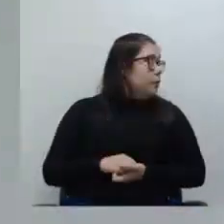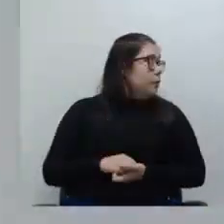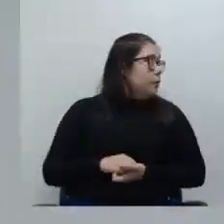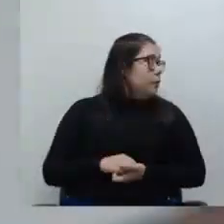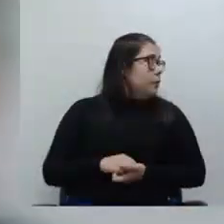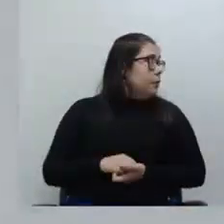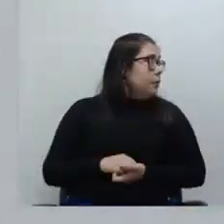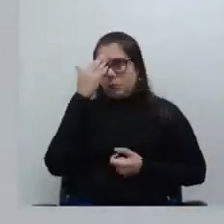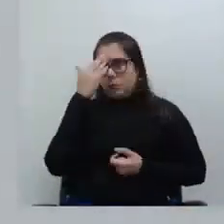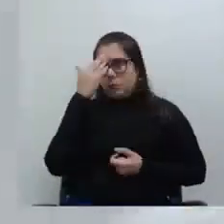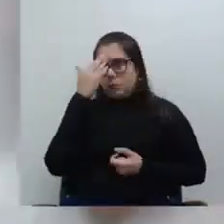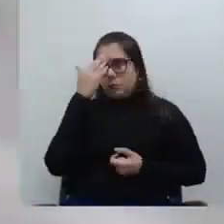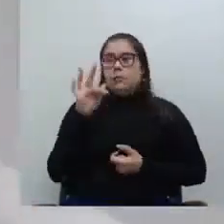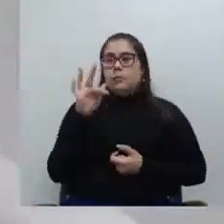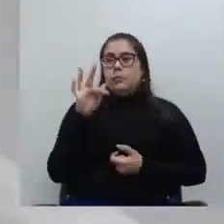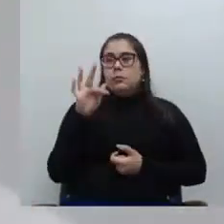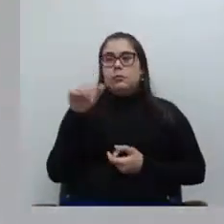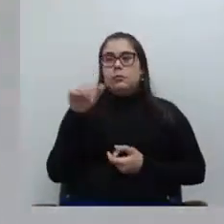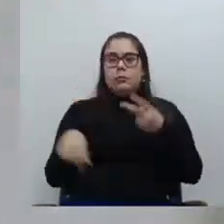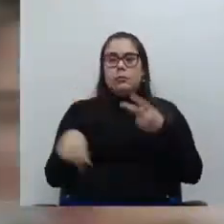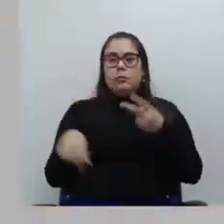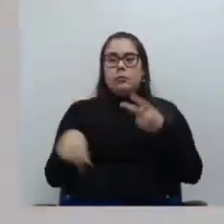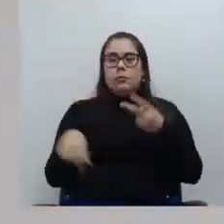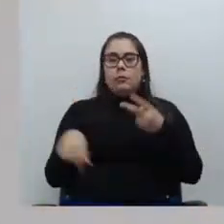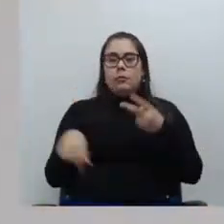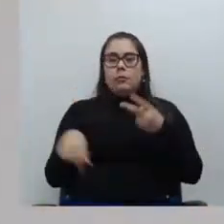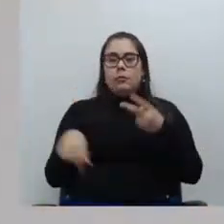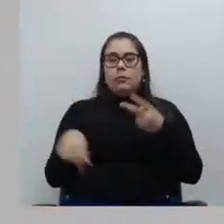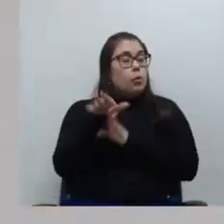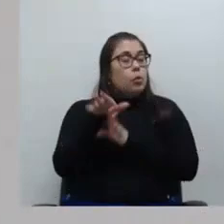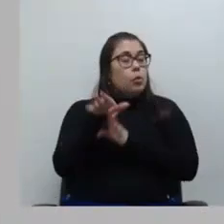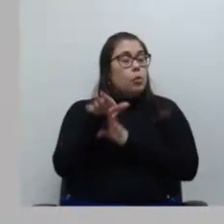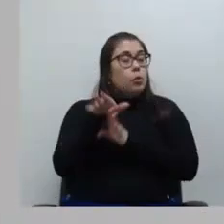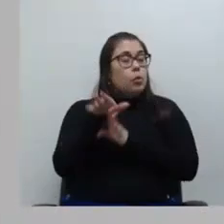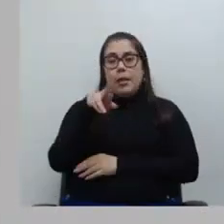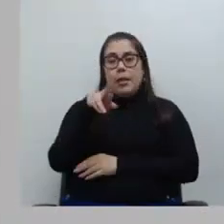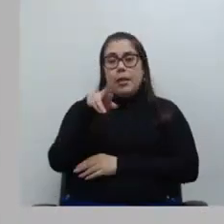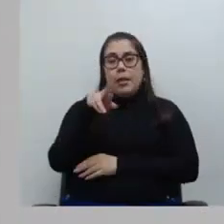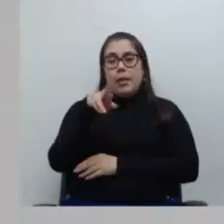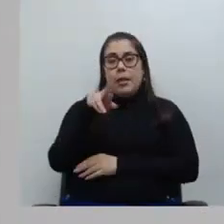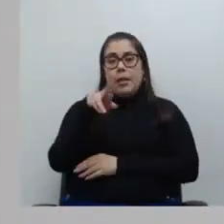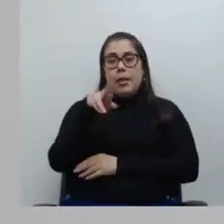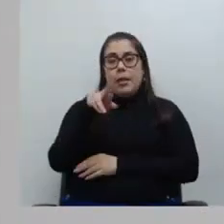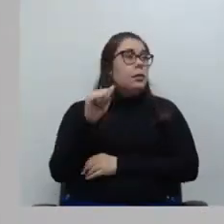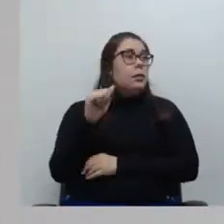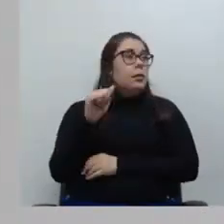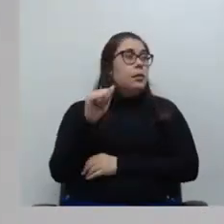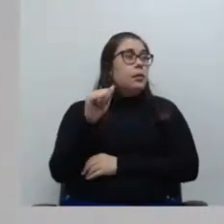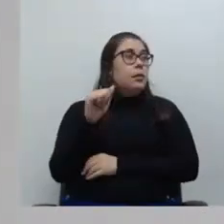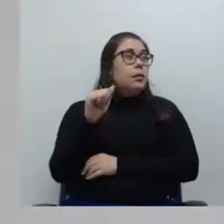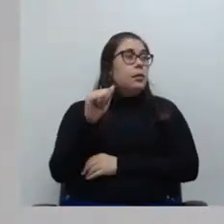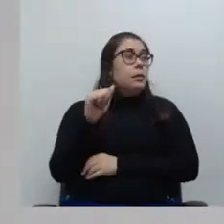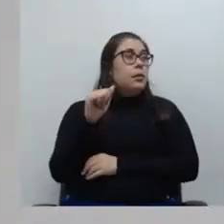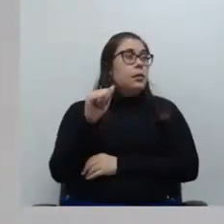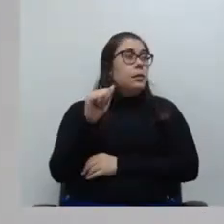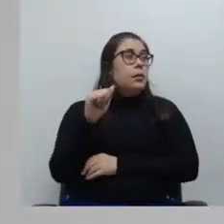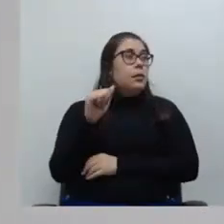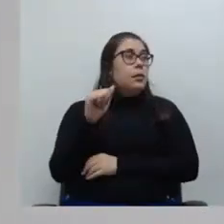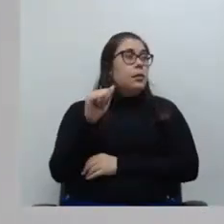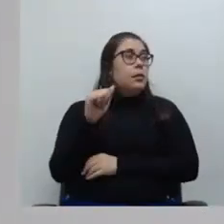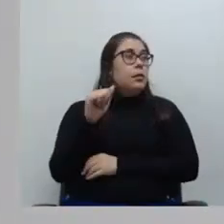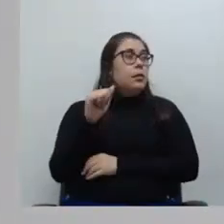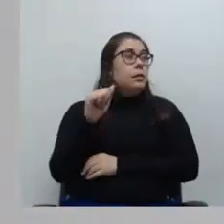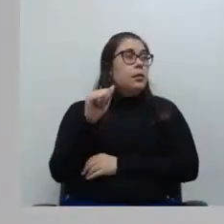Obrigada, conselheira Fernanda. da próxima inscrita, conselheira Mariana Burguerese, de maneira remota. Bom dia,